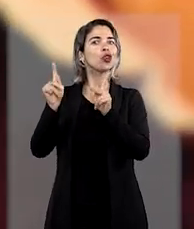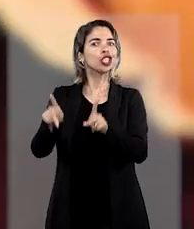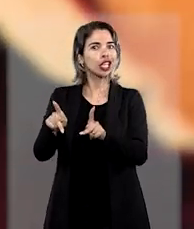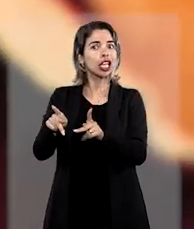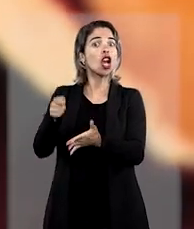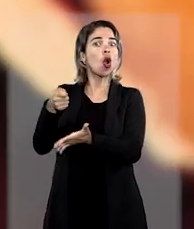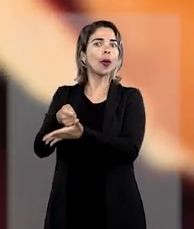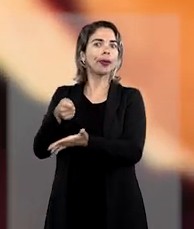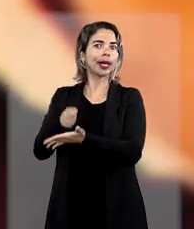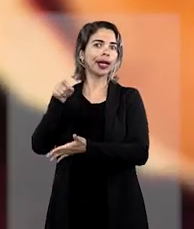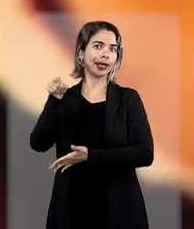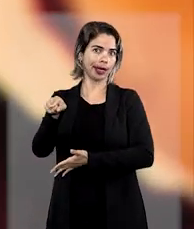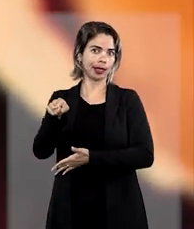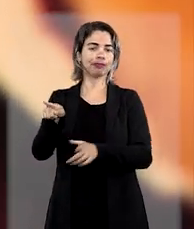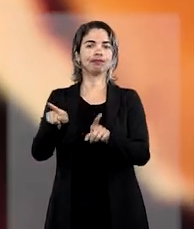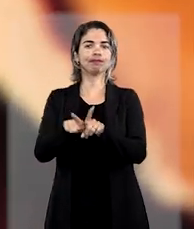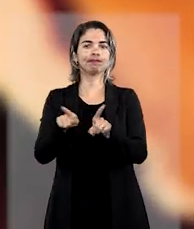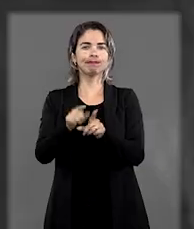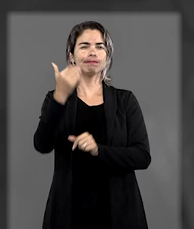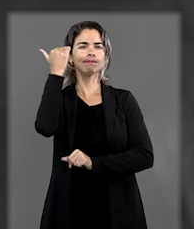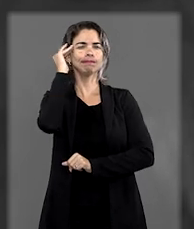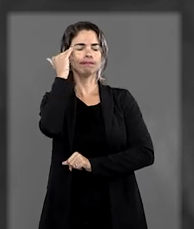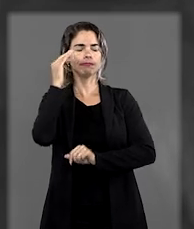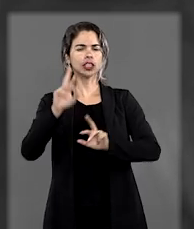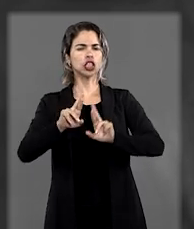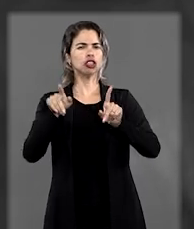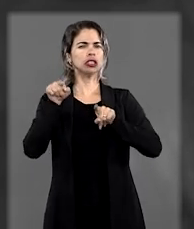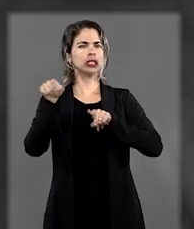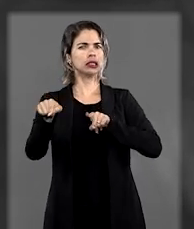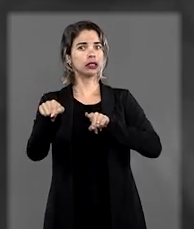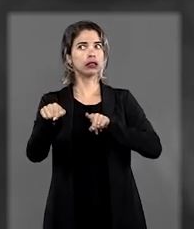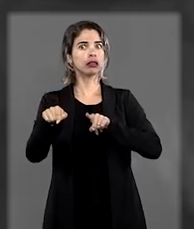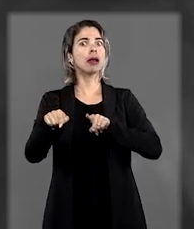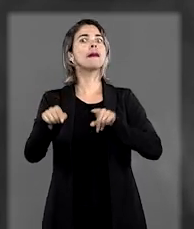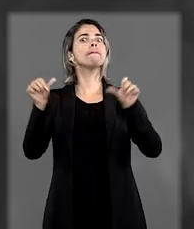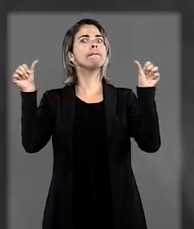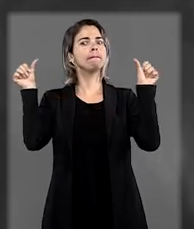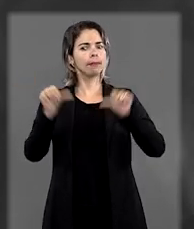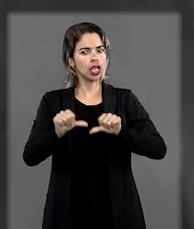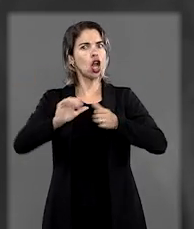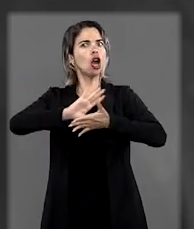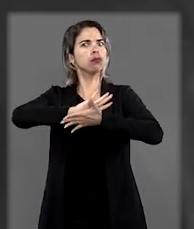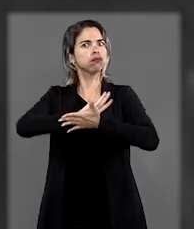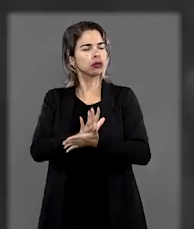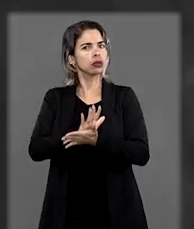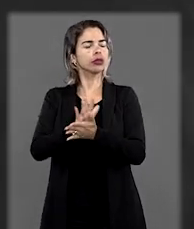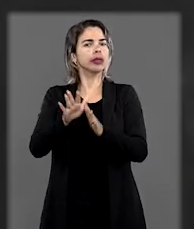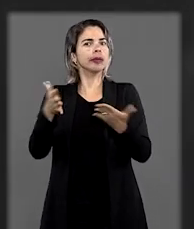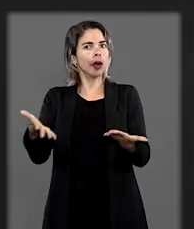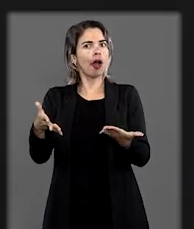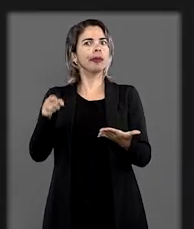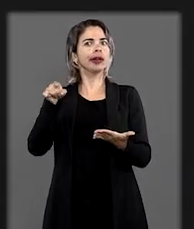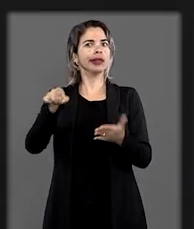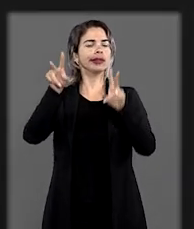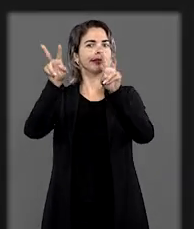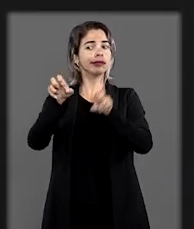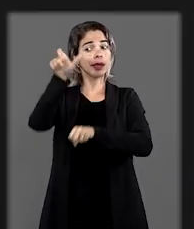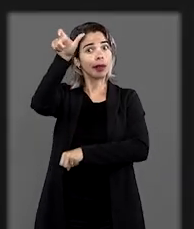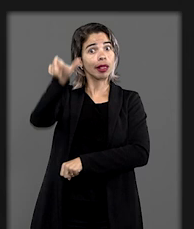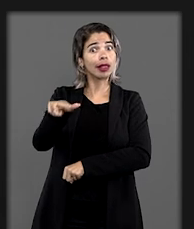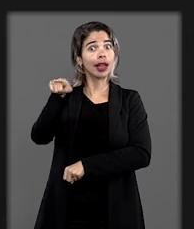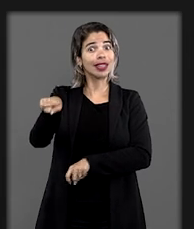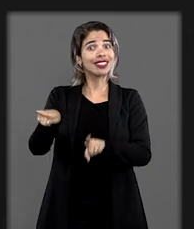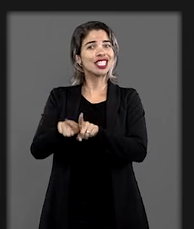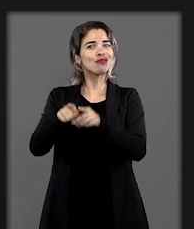compulsoriamente E que uma interpretação diferente acentuaria ainda mais uma indesculpável discriminação e os